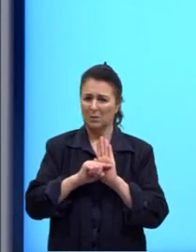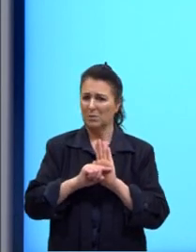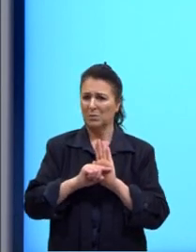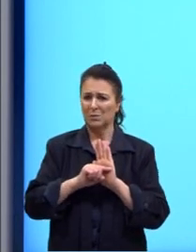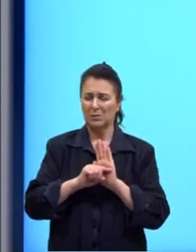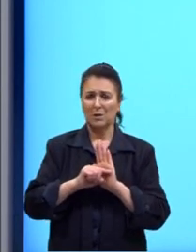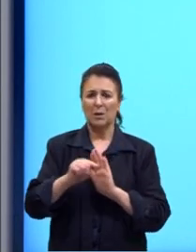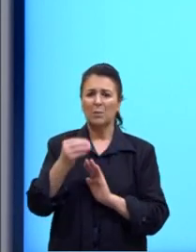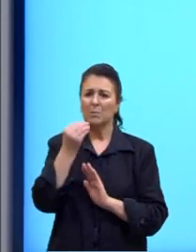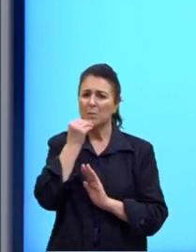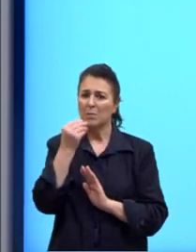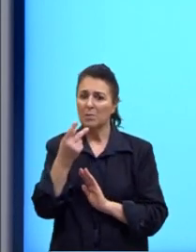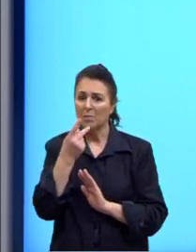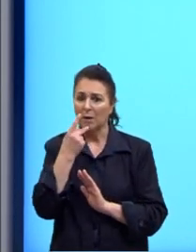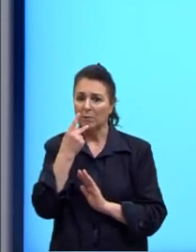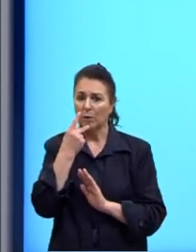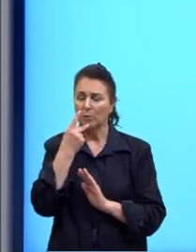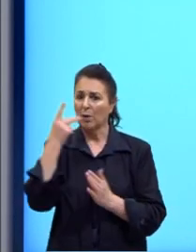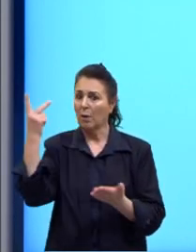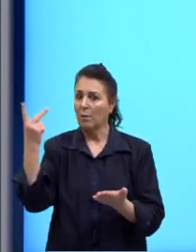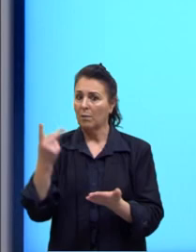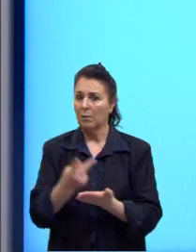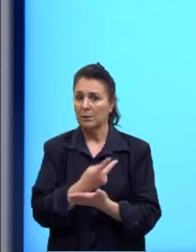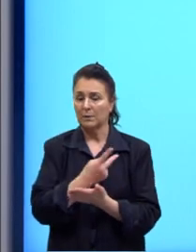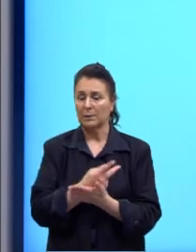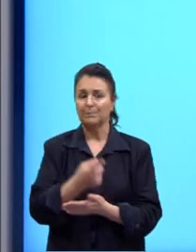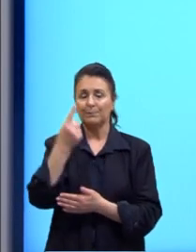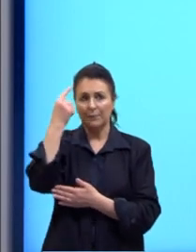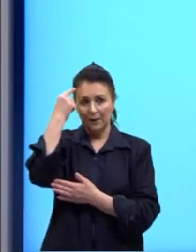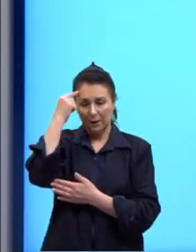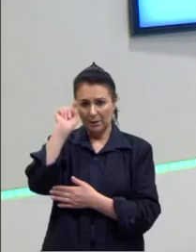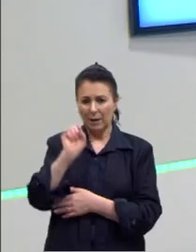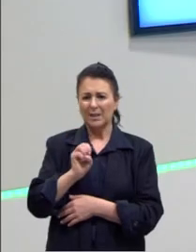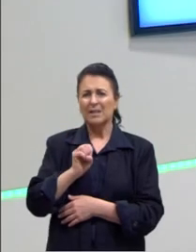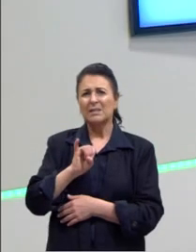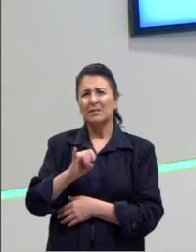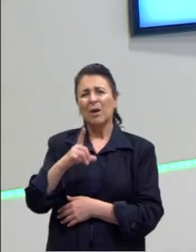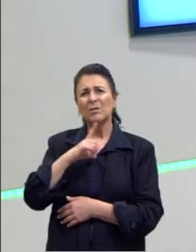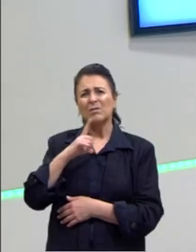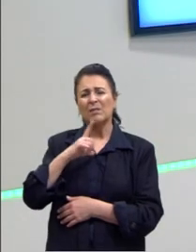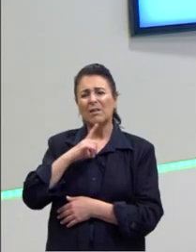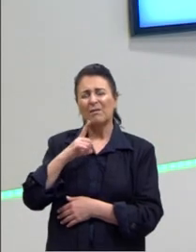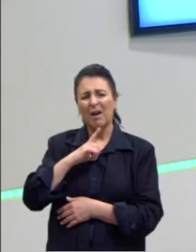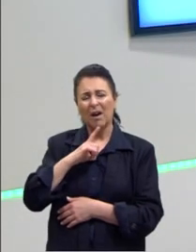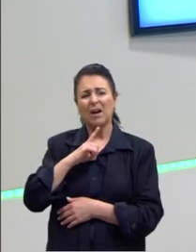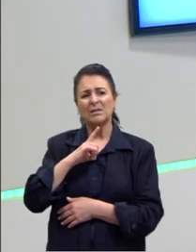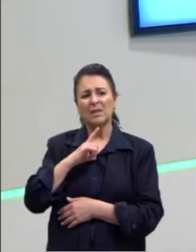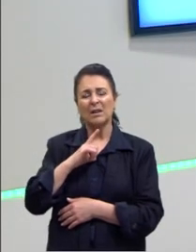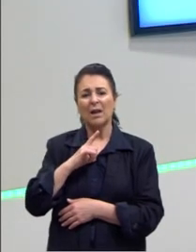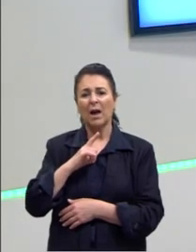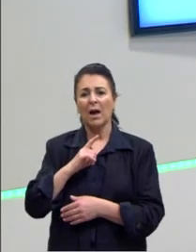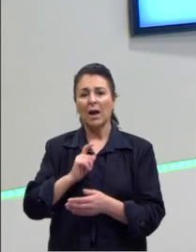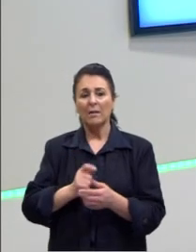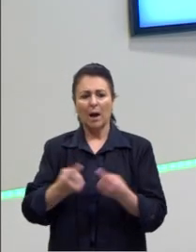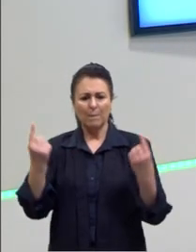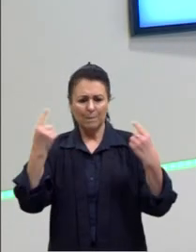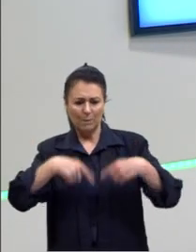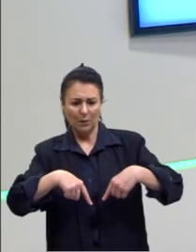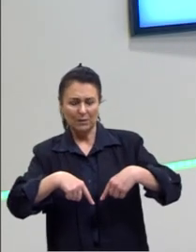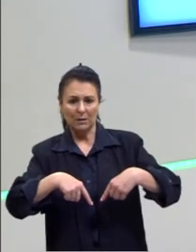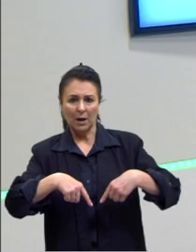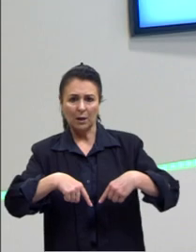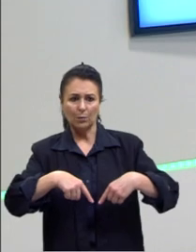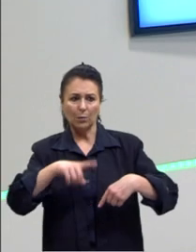Sabe aquela ideia, assim, ó? De quando eu digo para vocês, ai, se eu tivesse jogado na loteria, eu